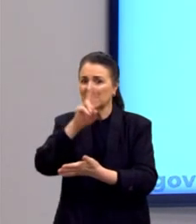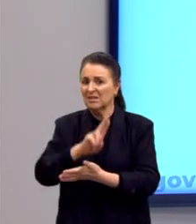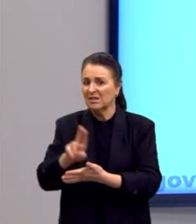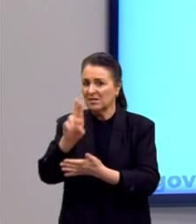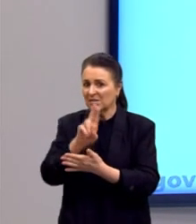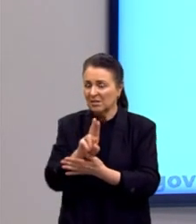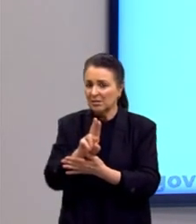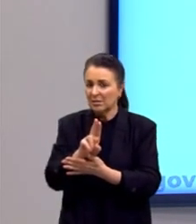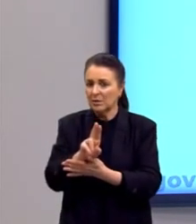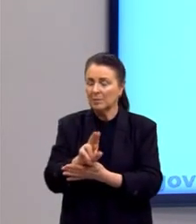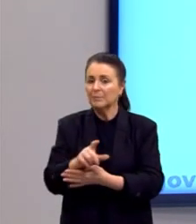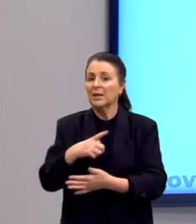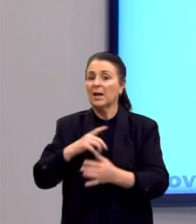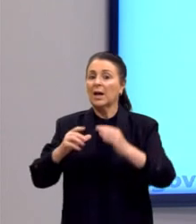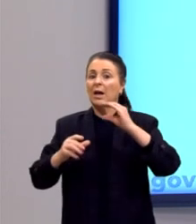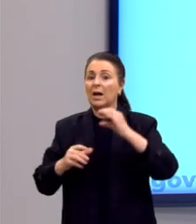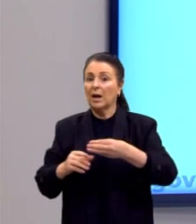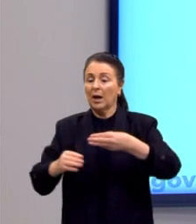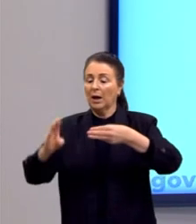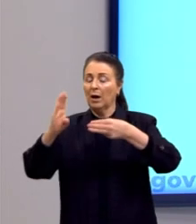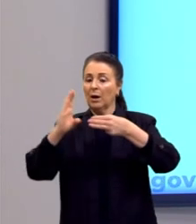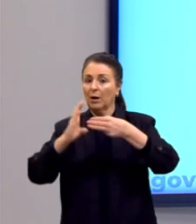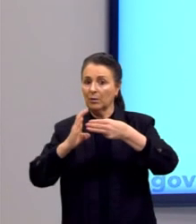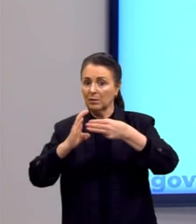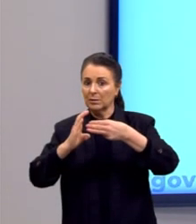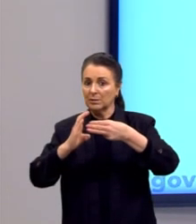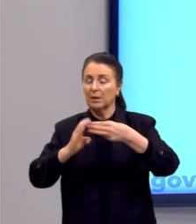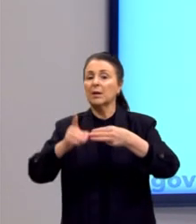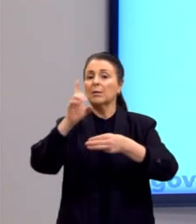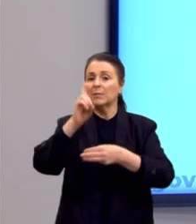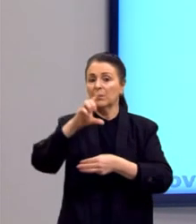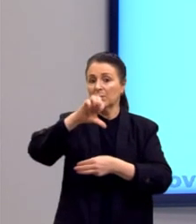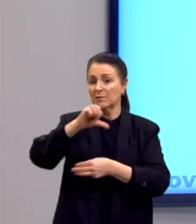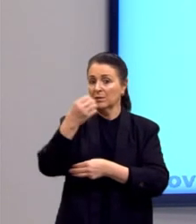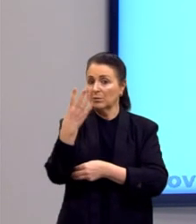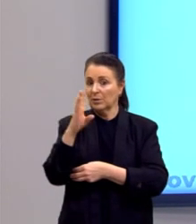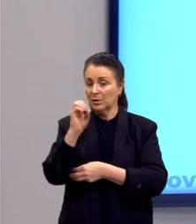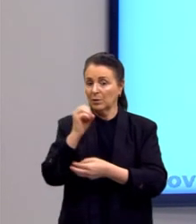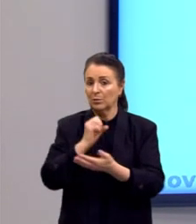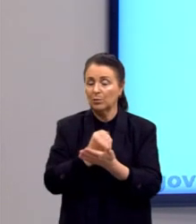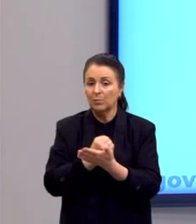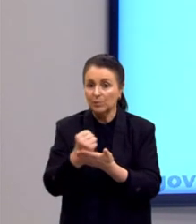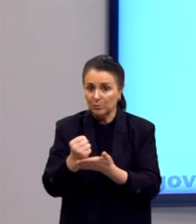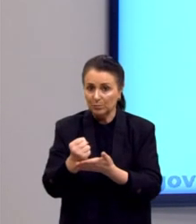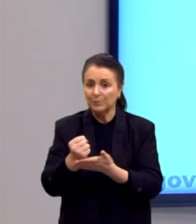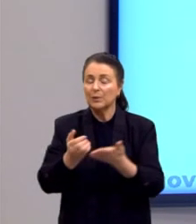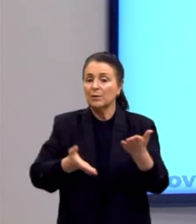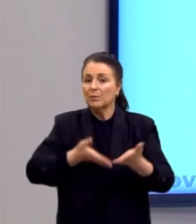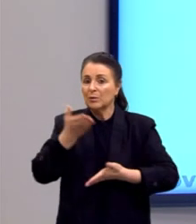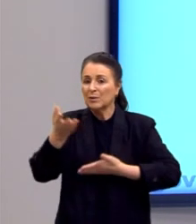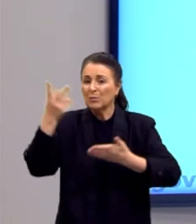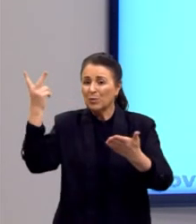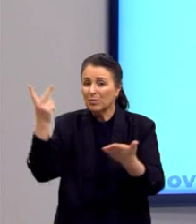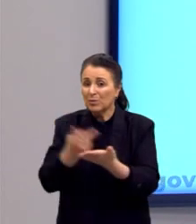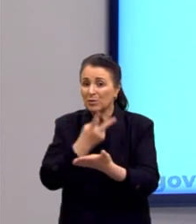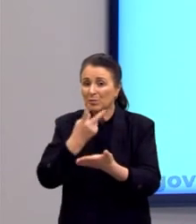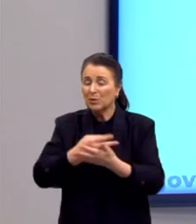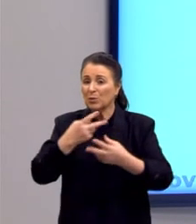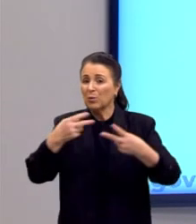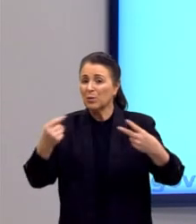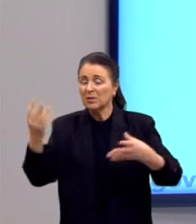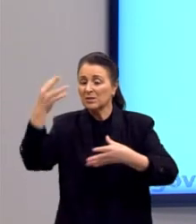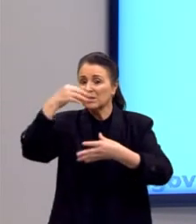posição assumida pela Unesco a partir de 1948 foi motivada por acontecimentos então recentes